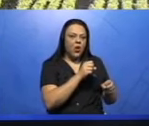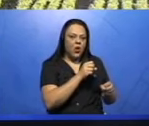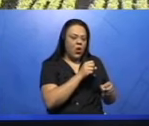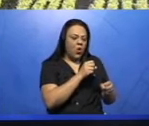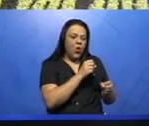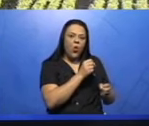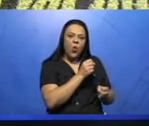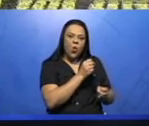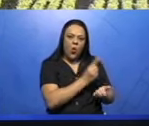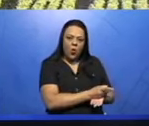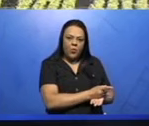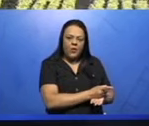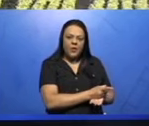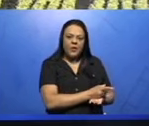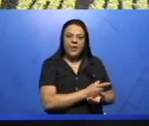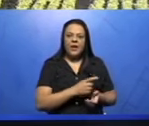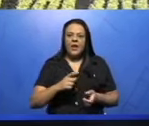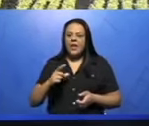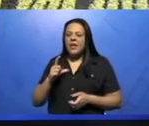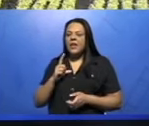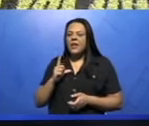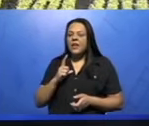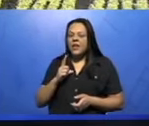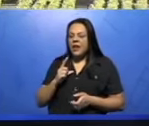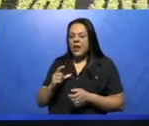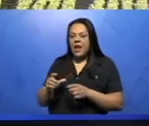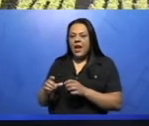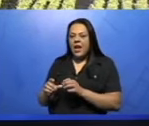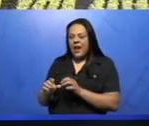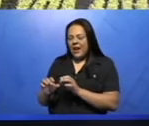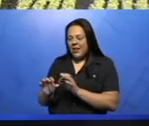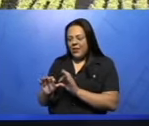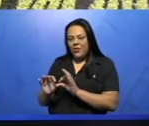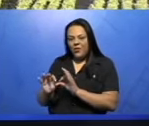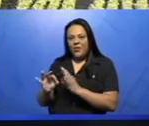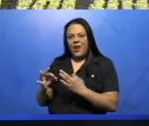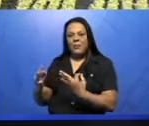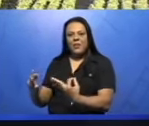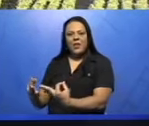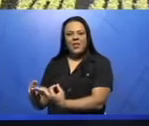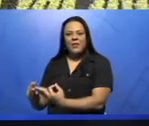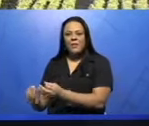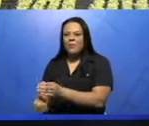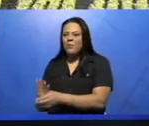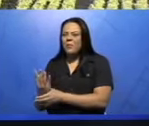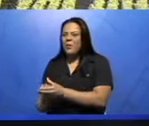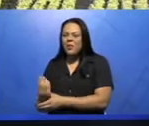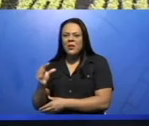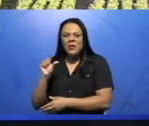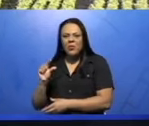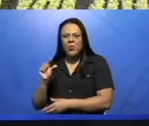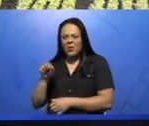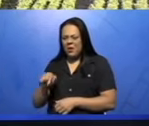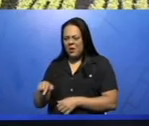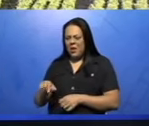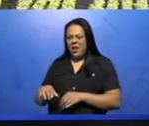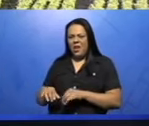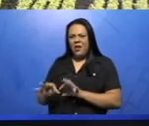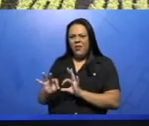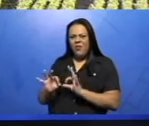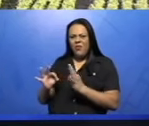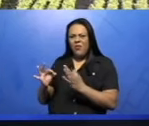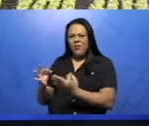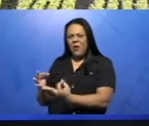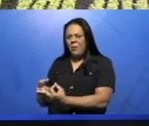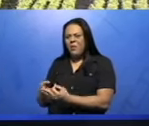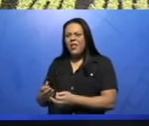subsistência. Então, acontecem os surtos de fome, porque as áreas em que a população utiliza para sobreviver através